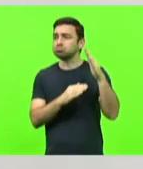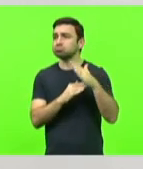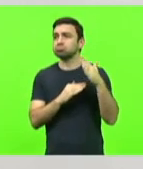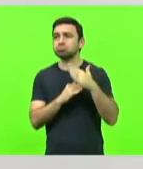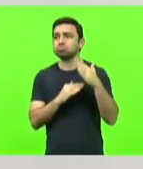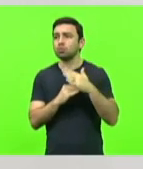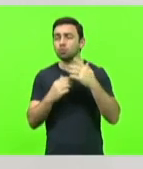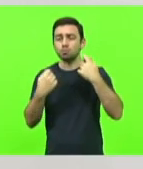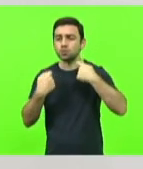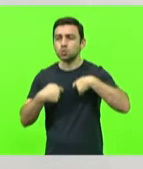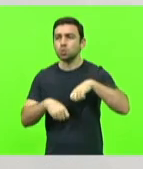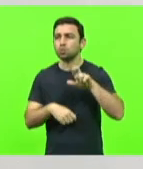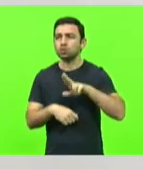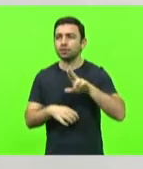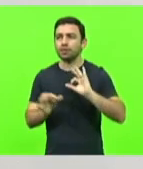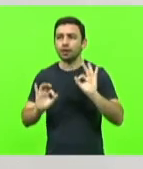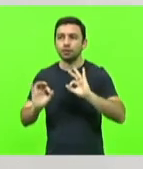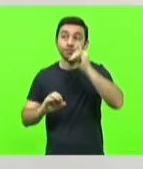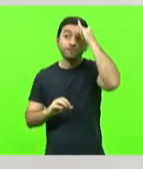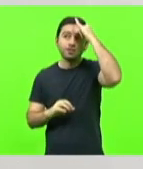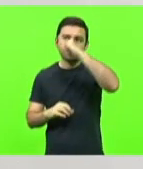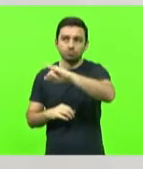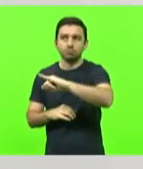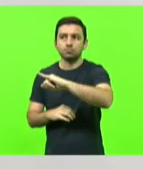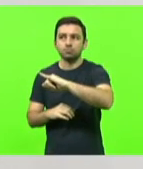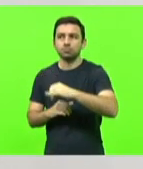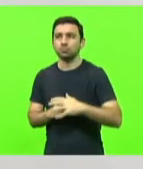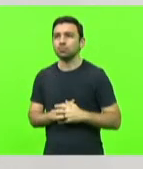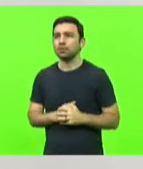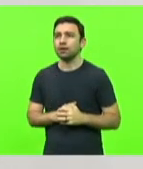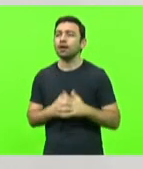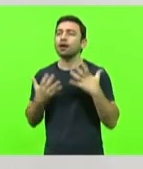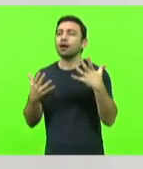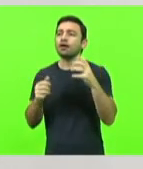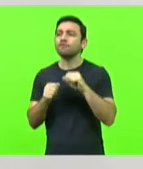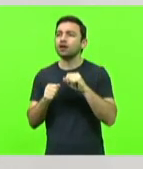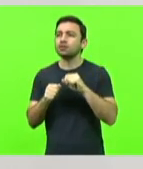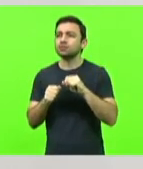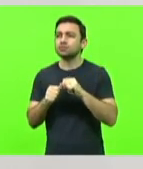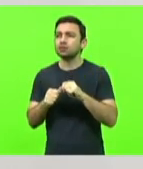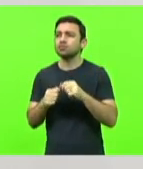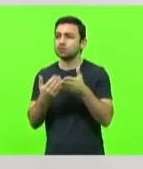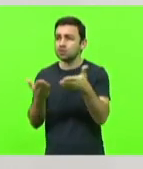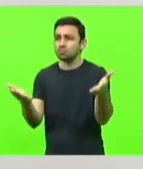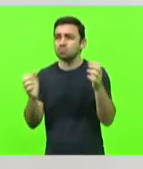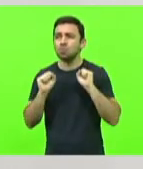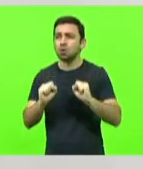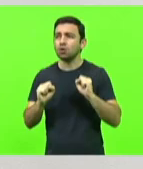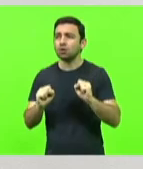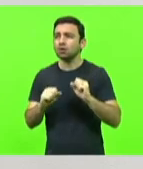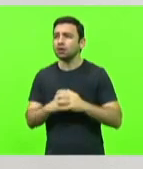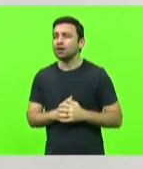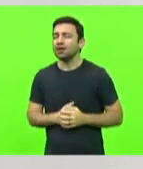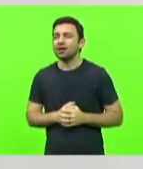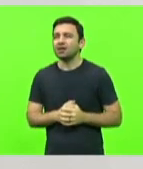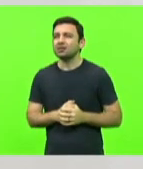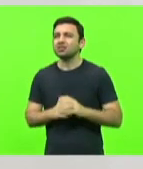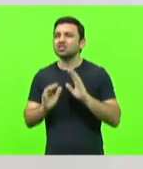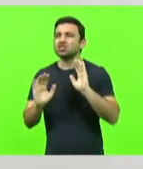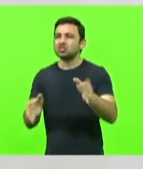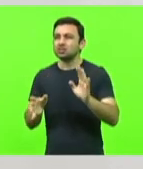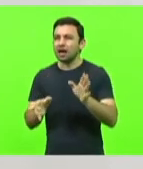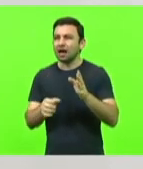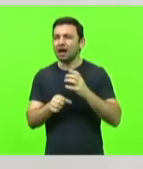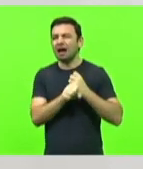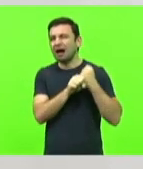usar, tratamento precoce, tá, quem quer fazer, faça uso, são medicamentos que estão há quase uma centena de